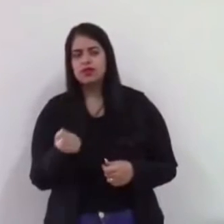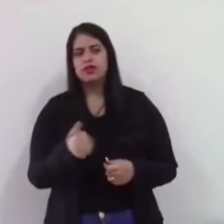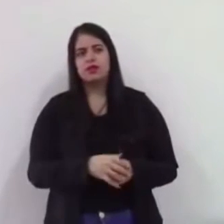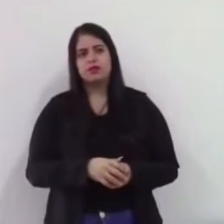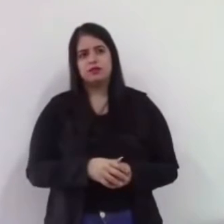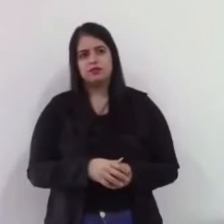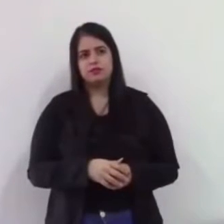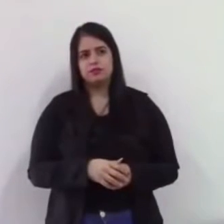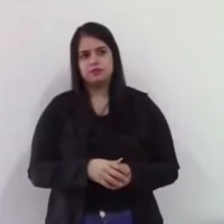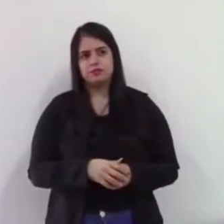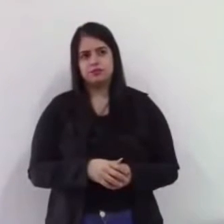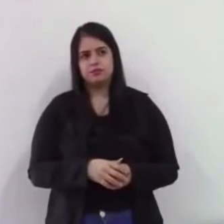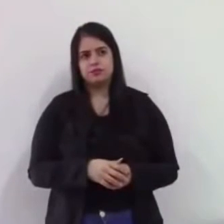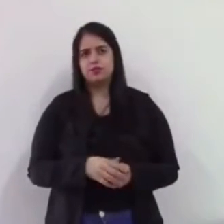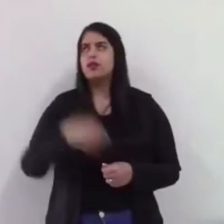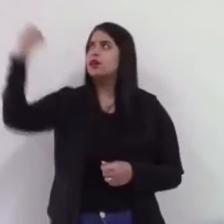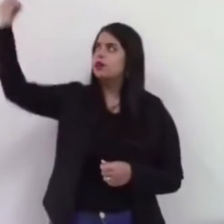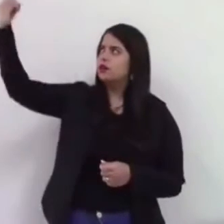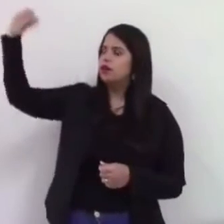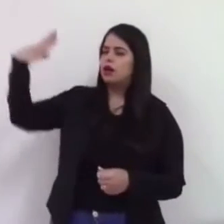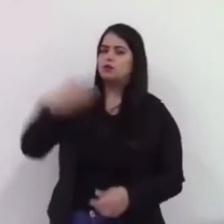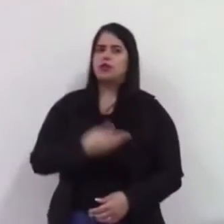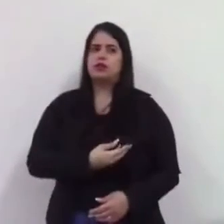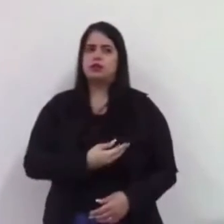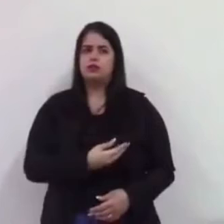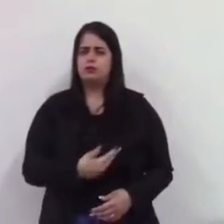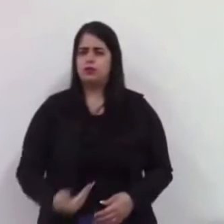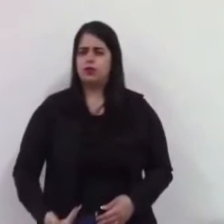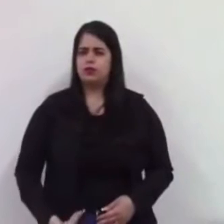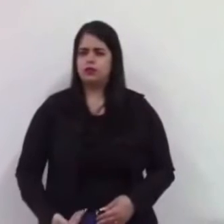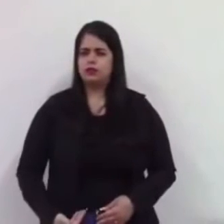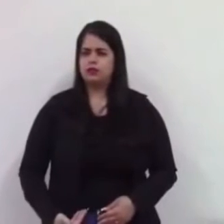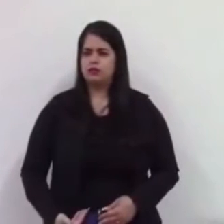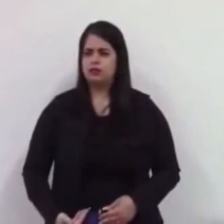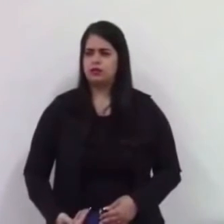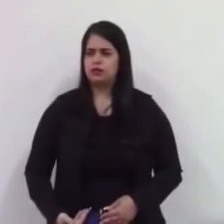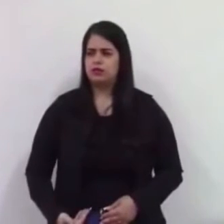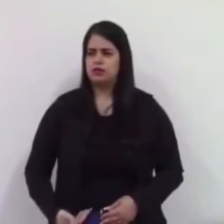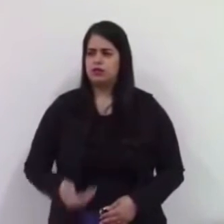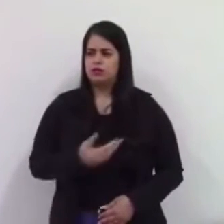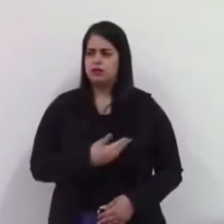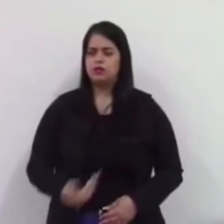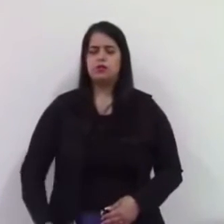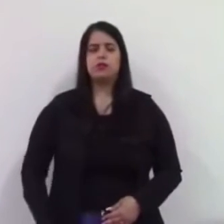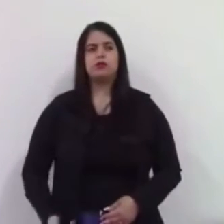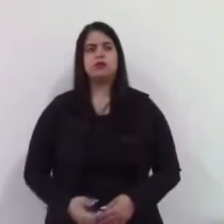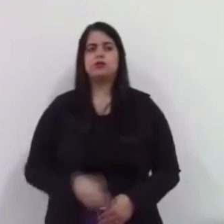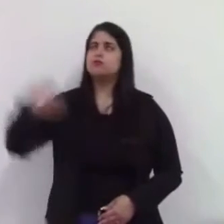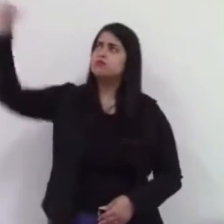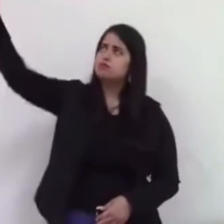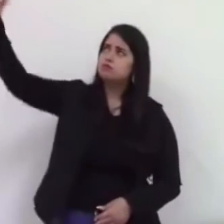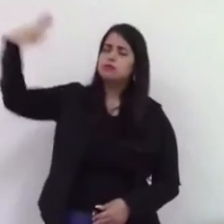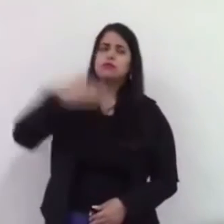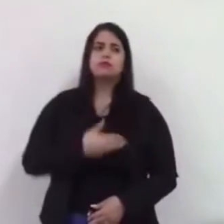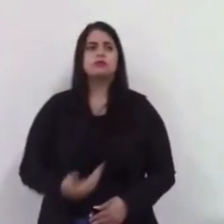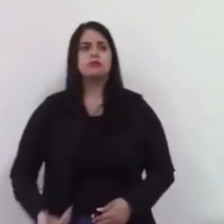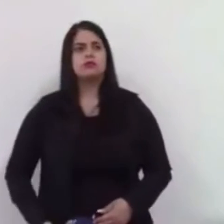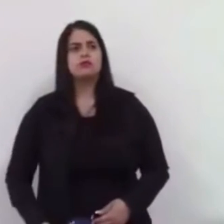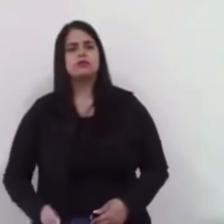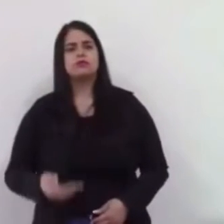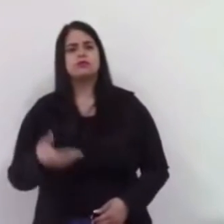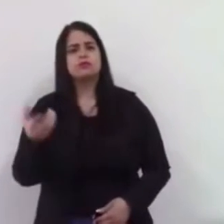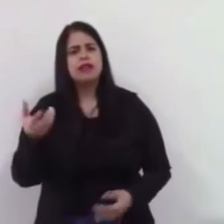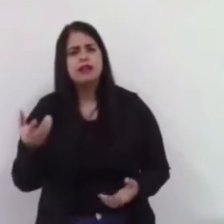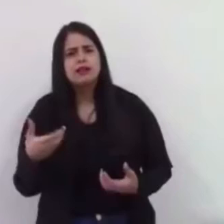ajeitar a iluminação pública, viu? Pronto, está certo, você paga o borracheiro, colega, pézinho, né? Então, eu queria que